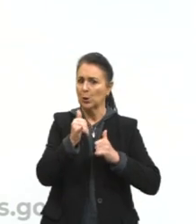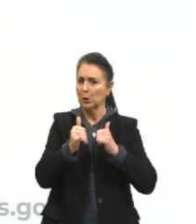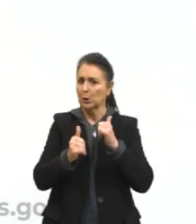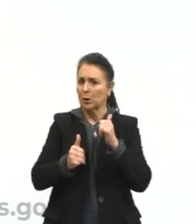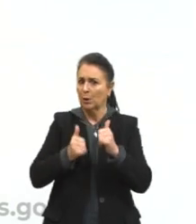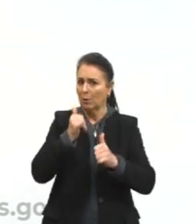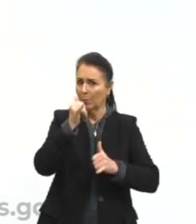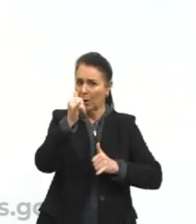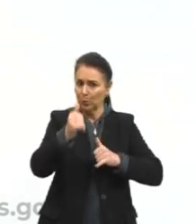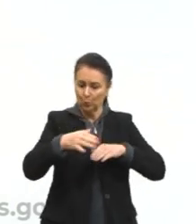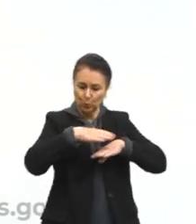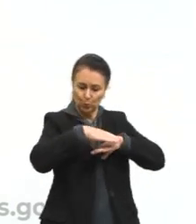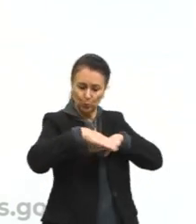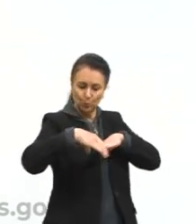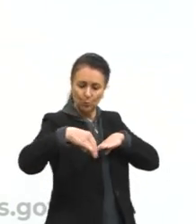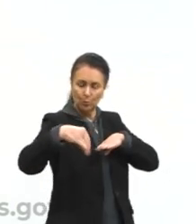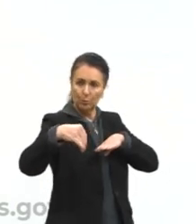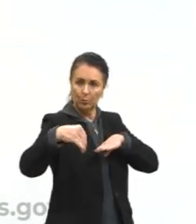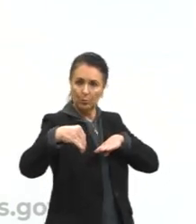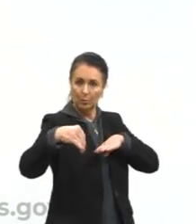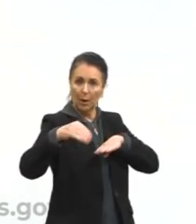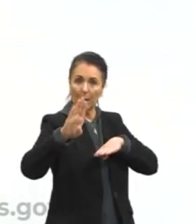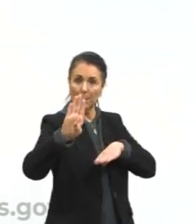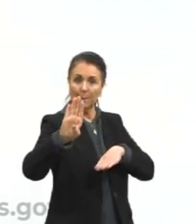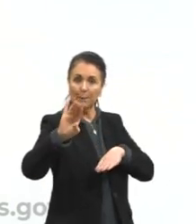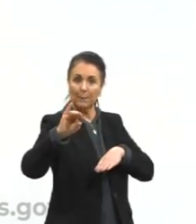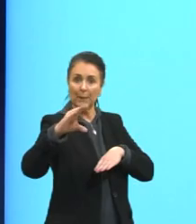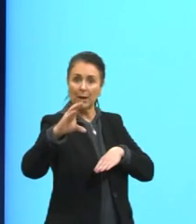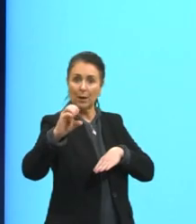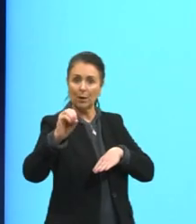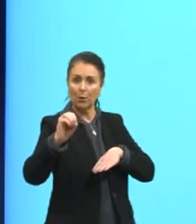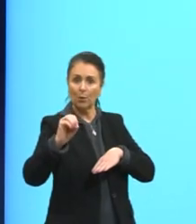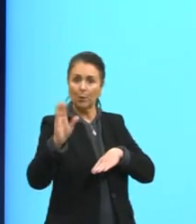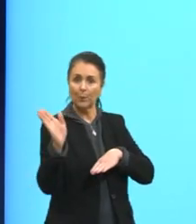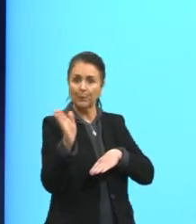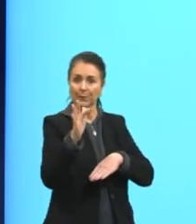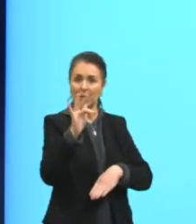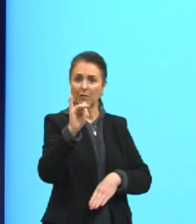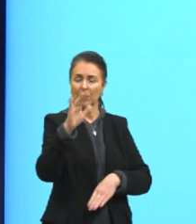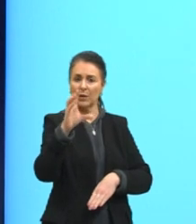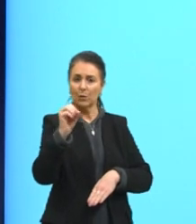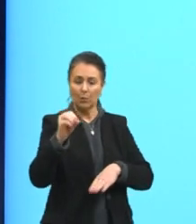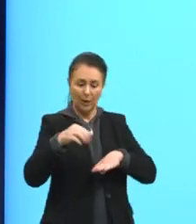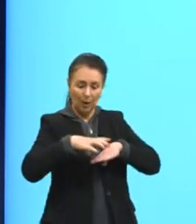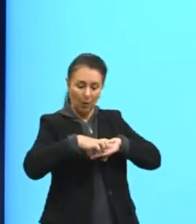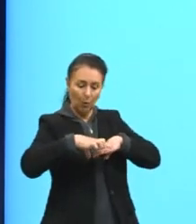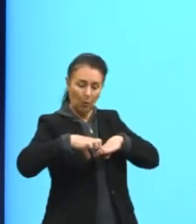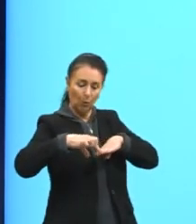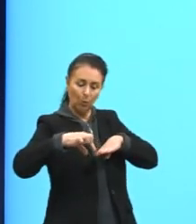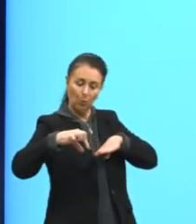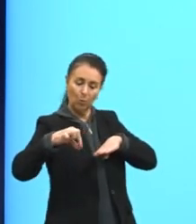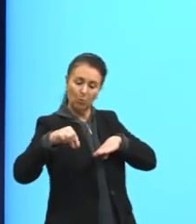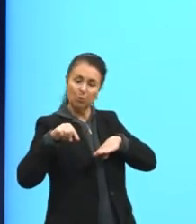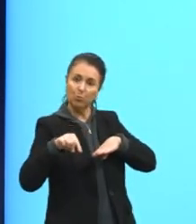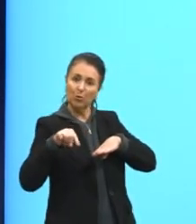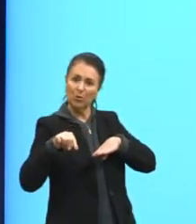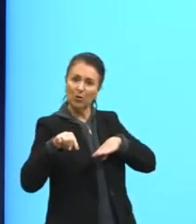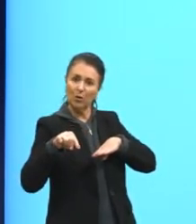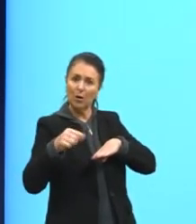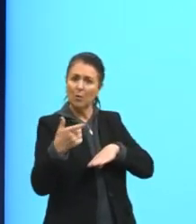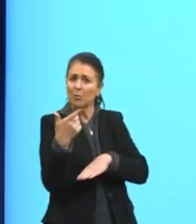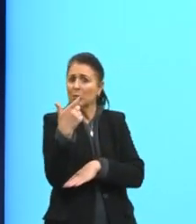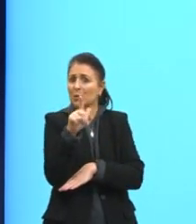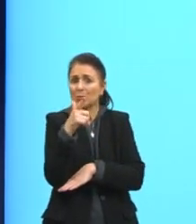fino, né? O que é o bico? Seria essa ponta aqui, né? Do nosso sapato. Só que não tem um nome